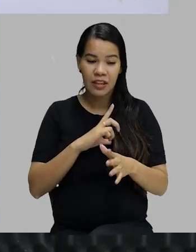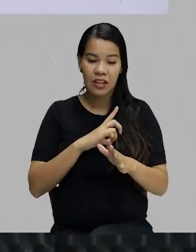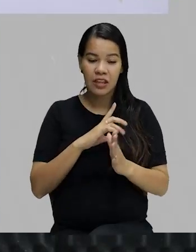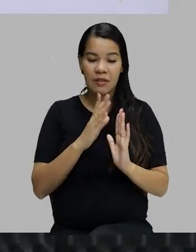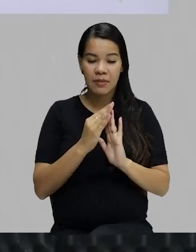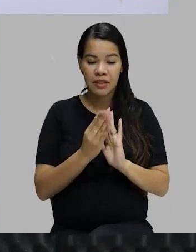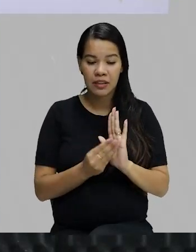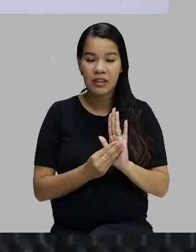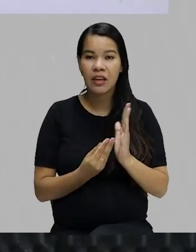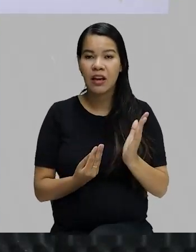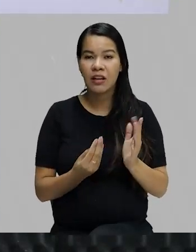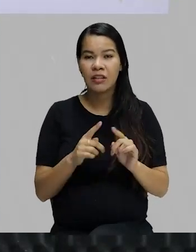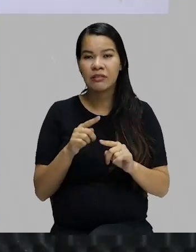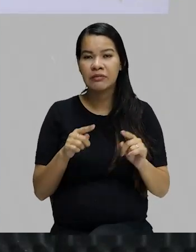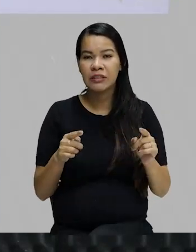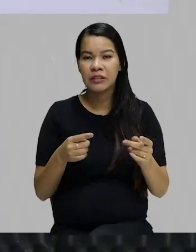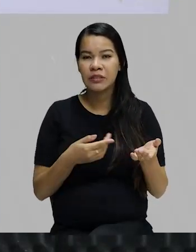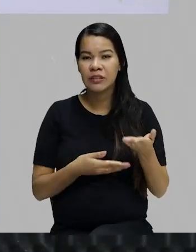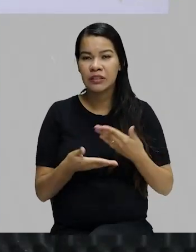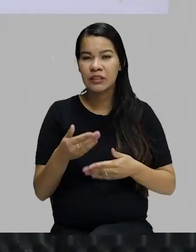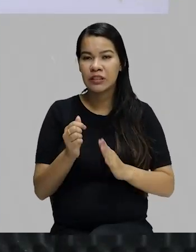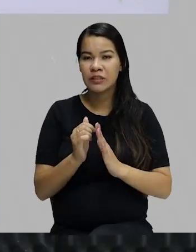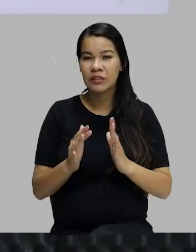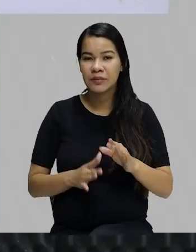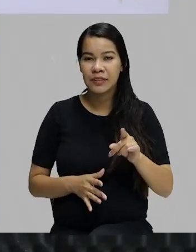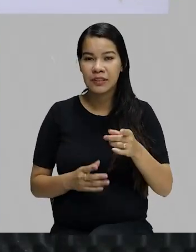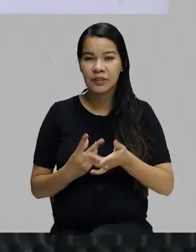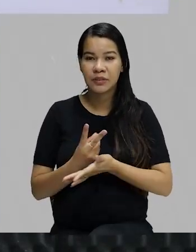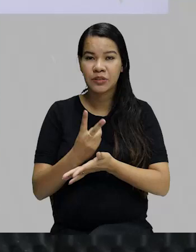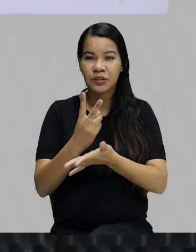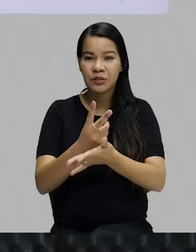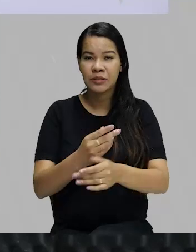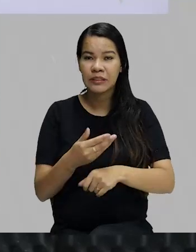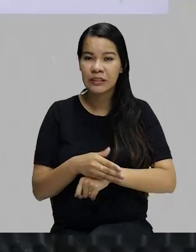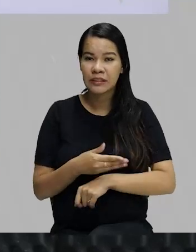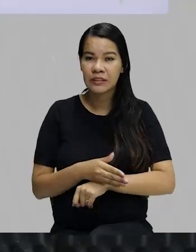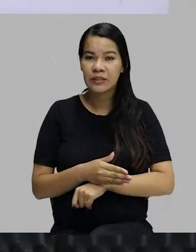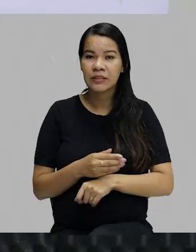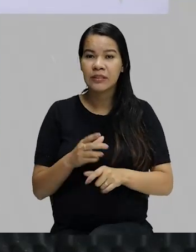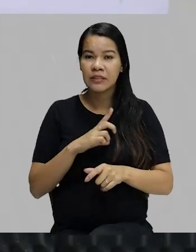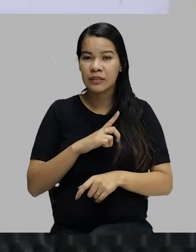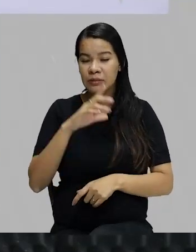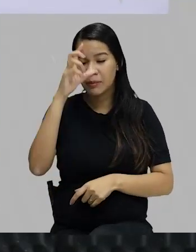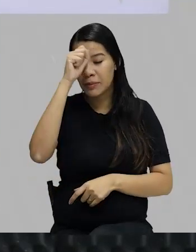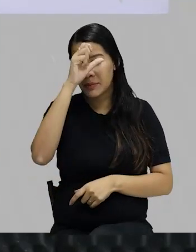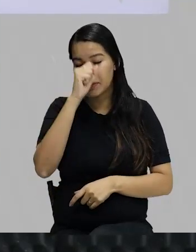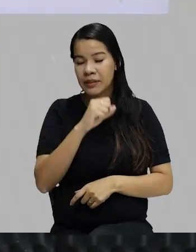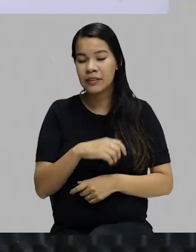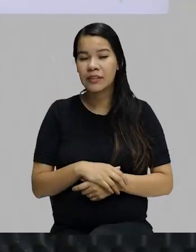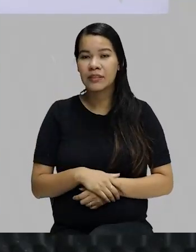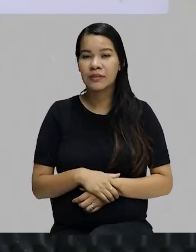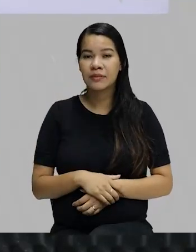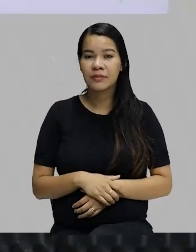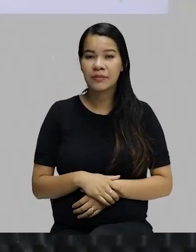material, muito exercício para vocês continuarem treinando para ter um aprendizado mais